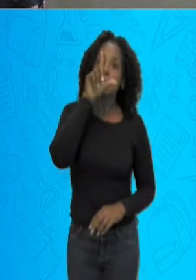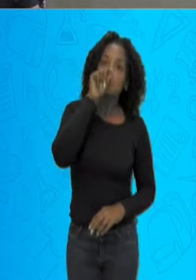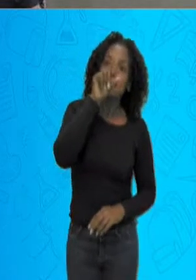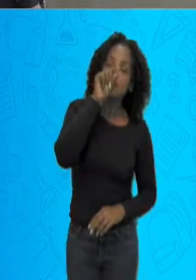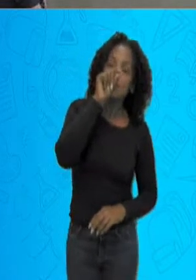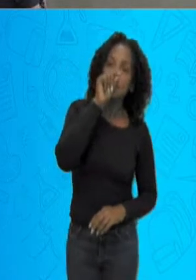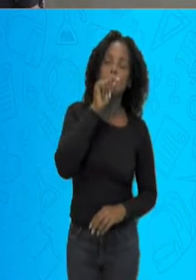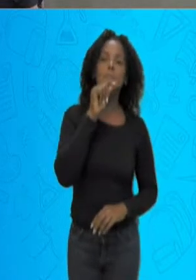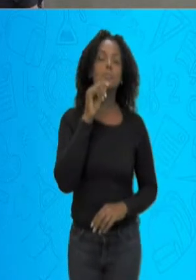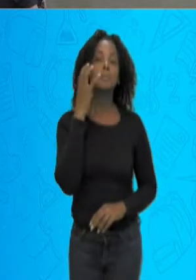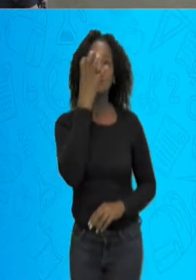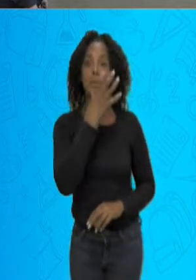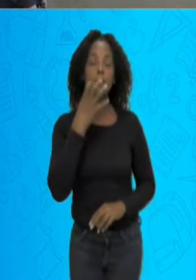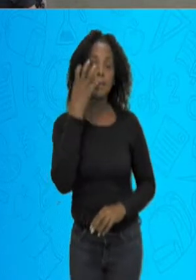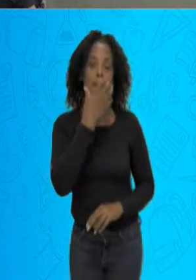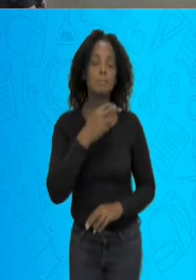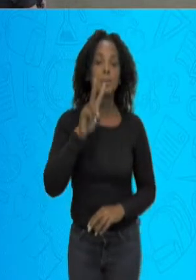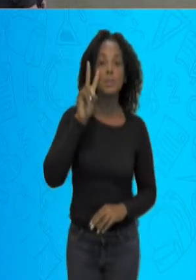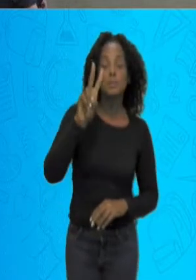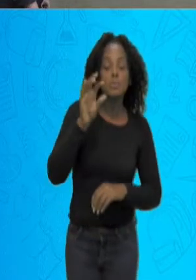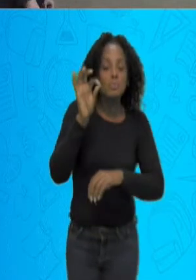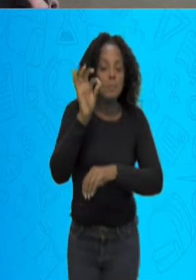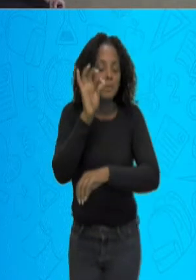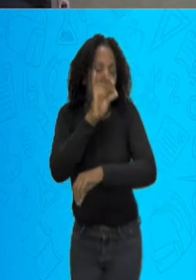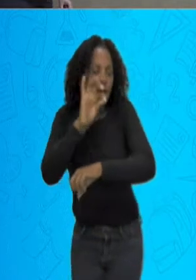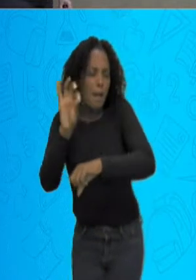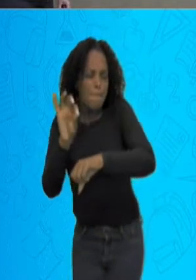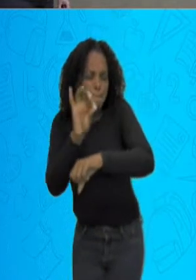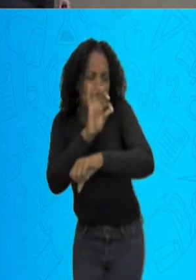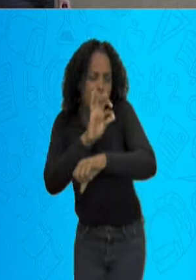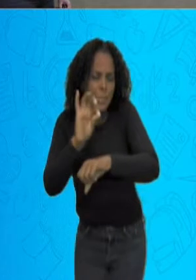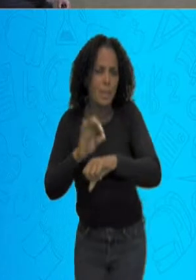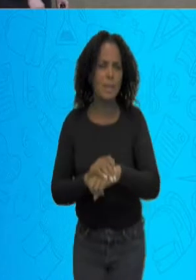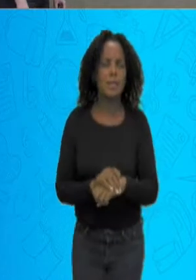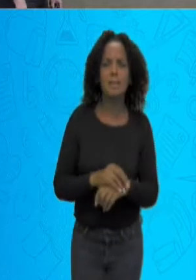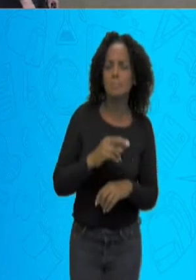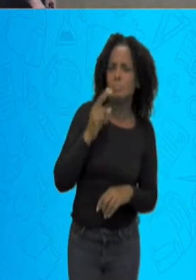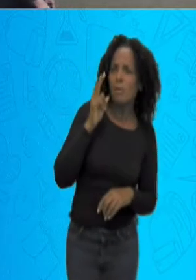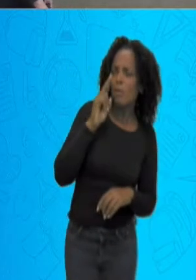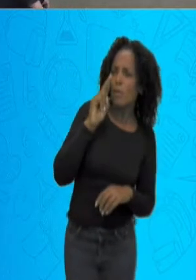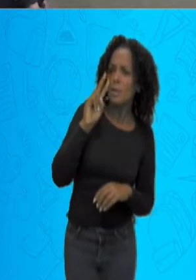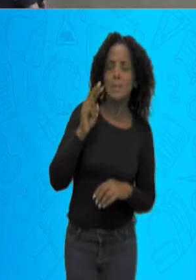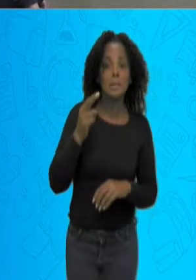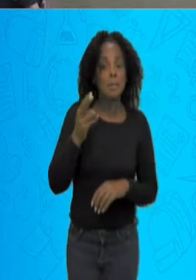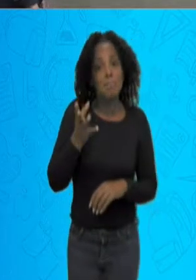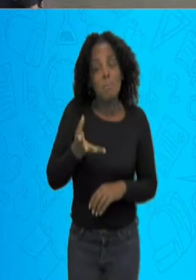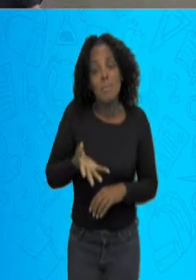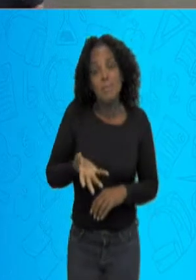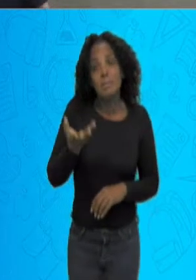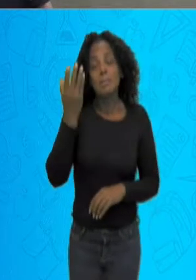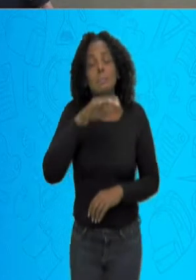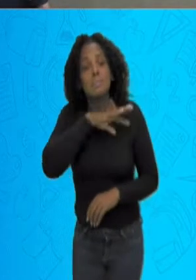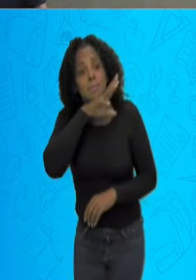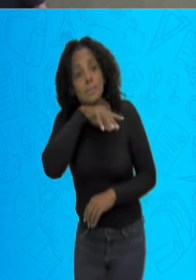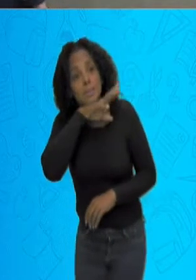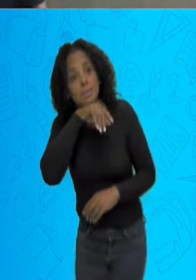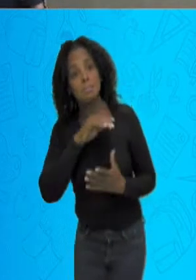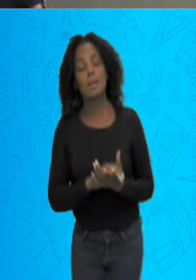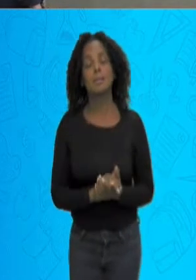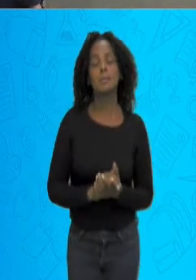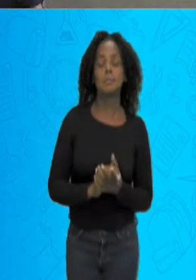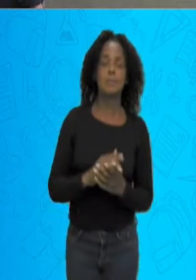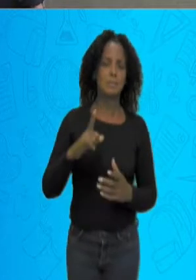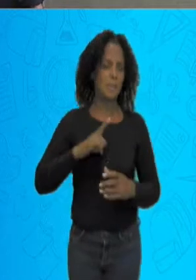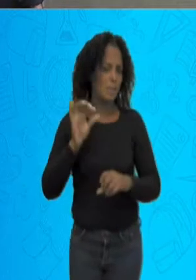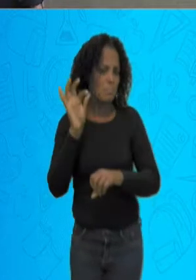abelhas pousadas no girassol. Olha como que está aumentando os animais, está vendo? Está as abelhas,